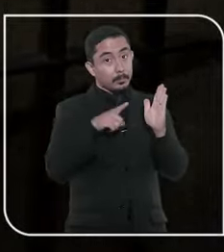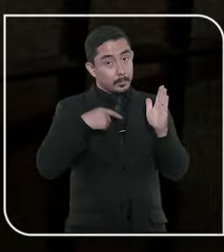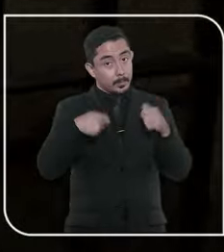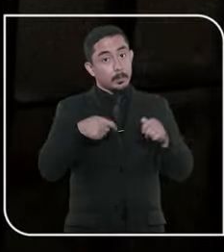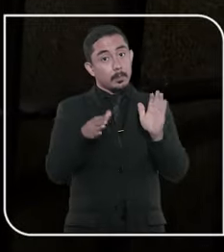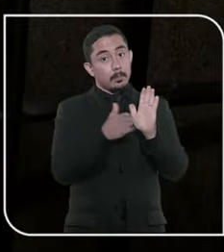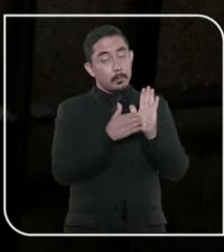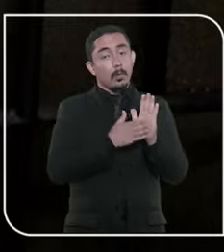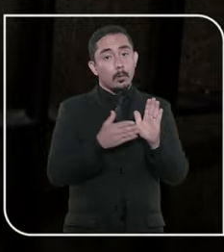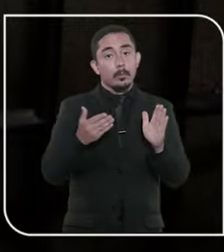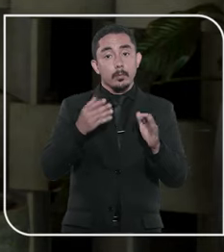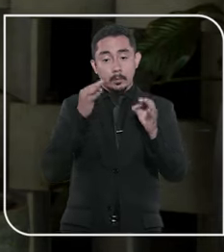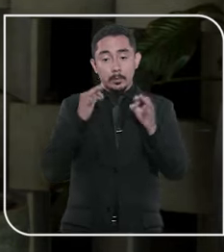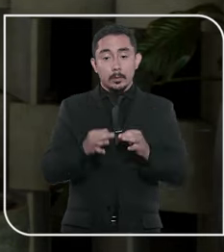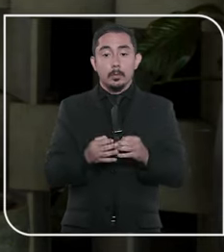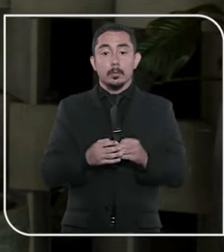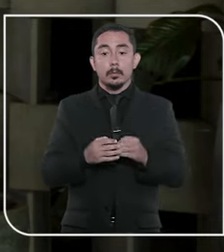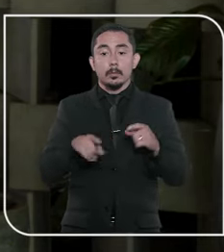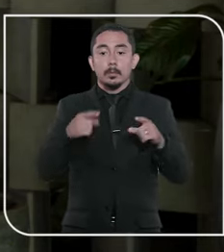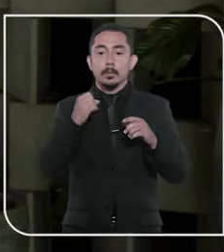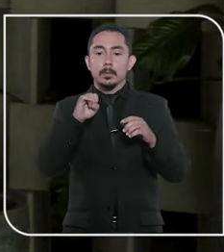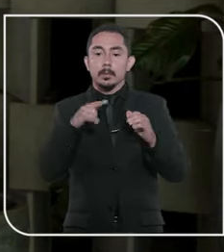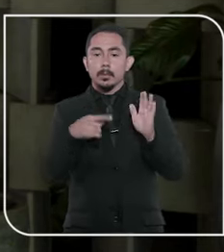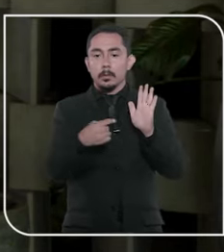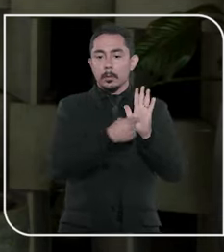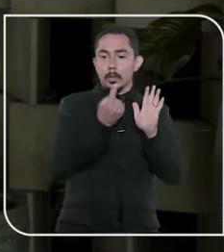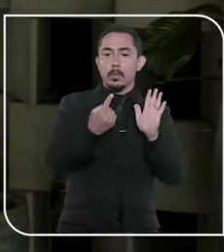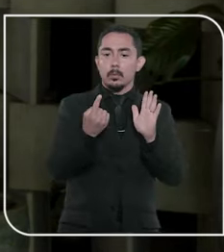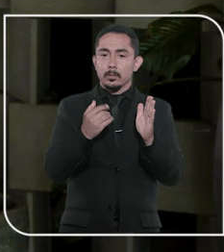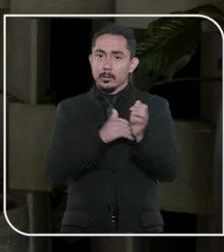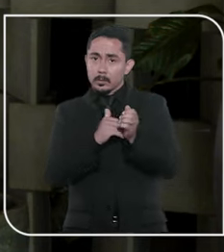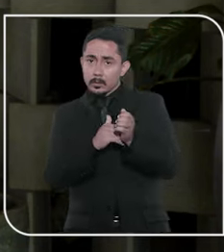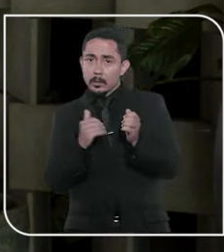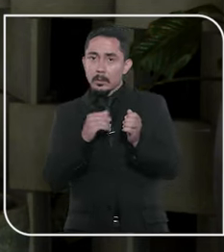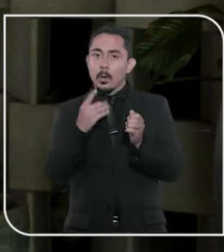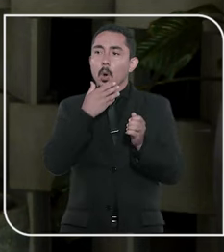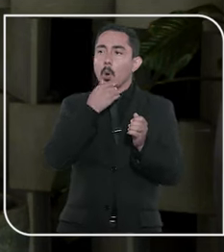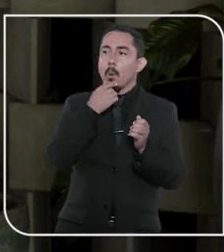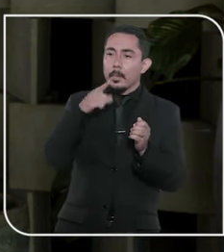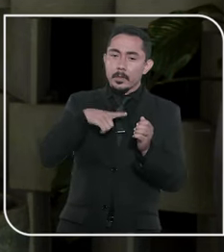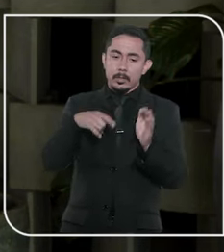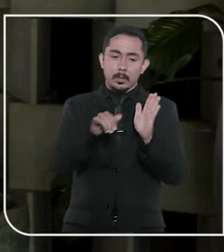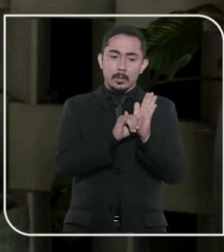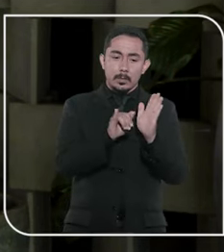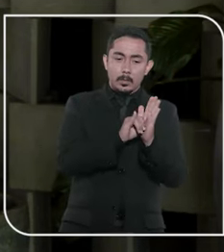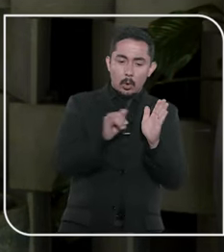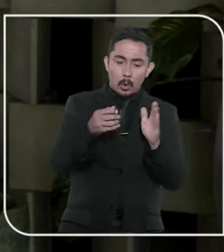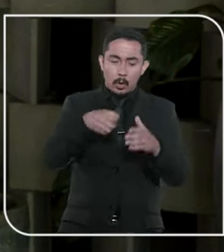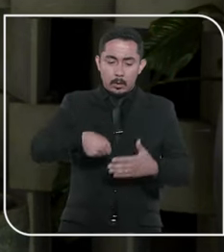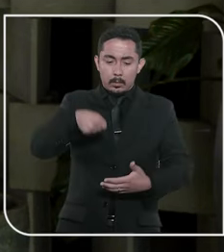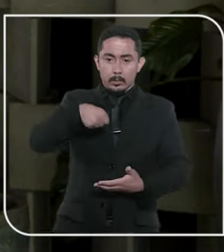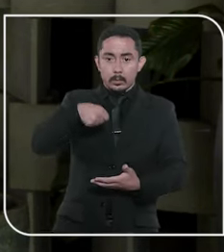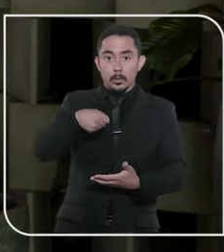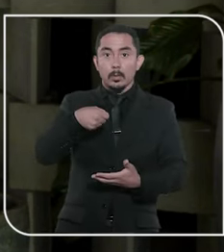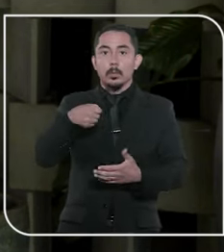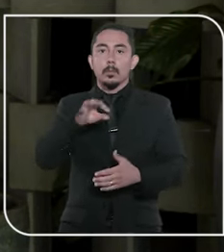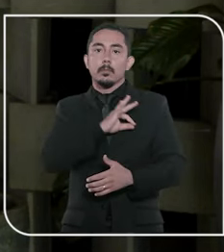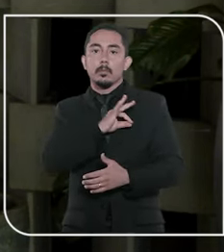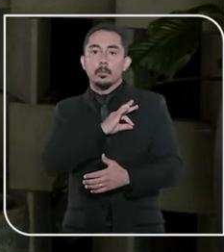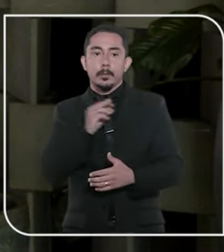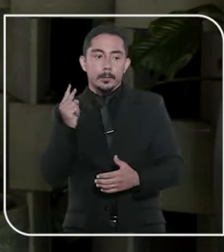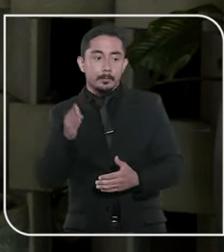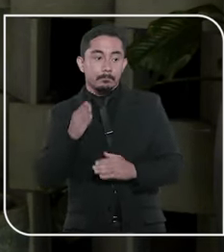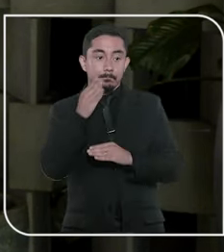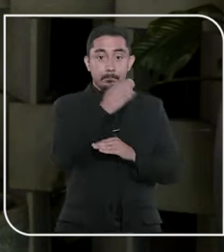de ilegalidade das provas. No caso analisado, após receber denúncia anônima de que um homem estaria com uma sacola de drogas em via